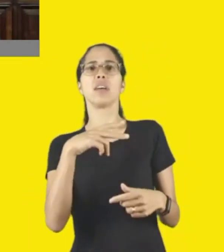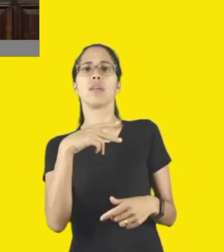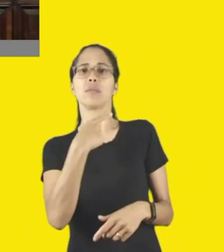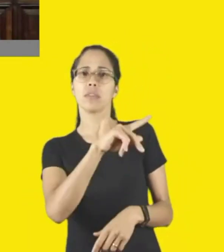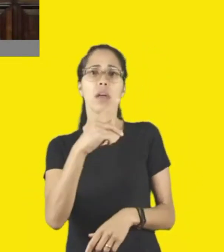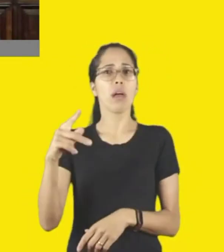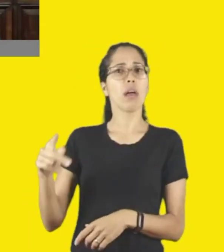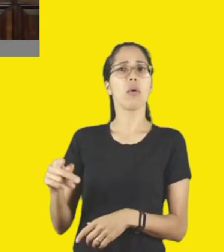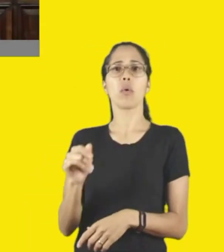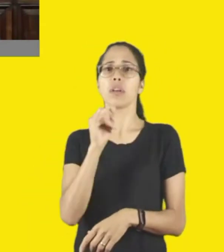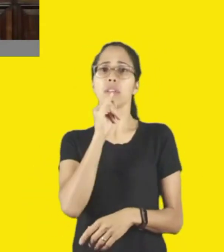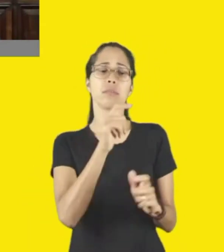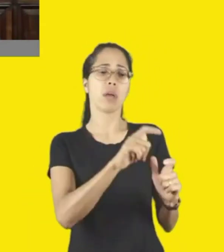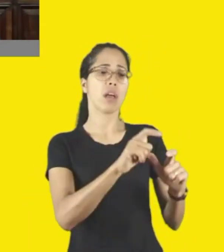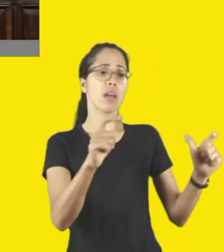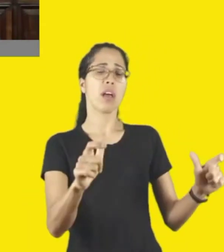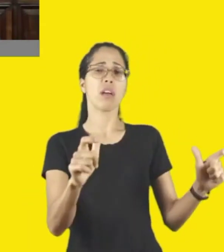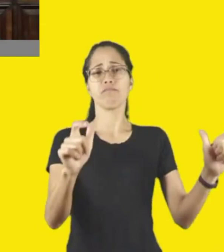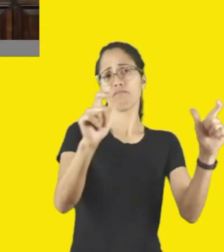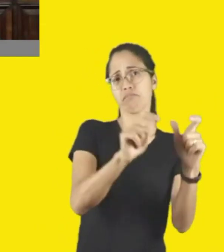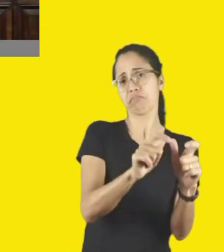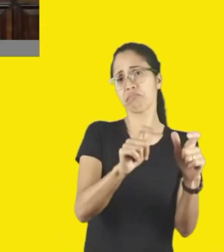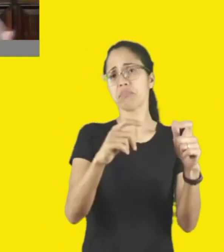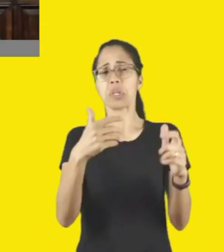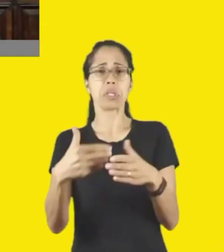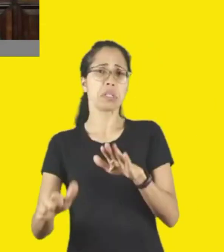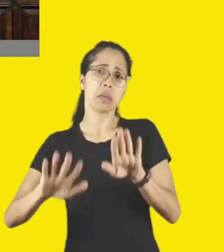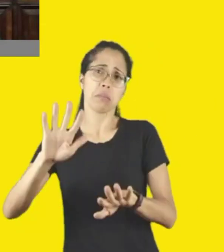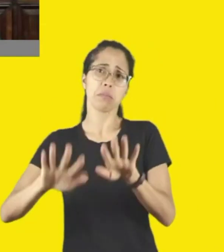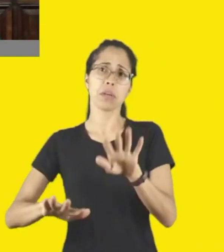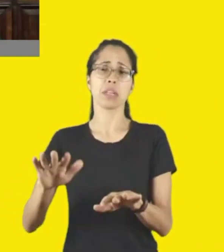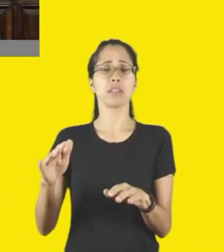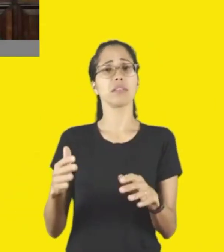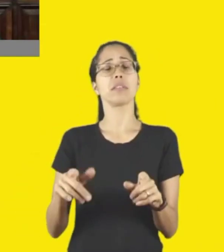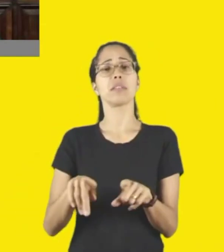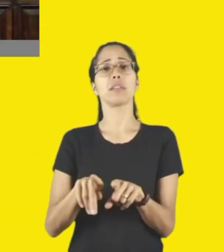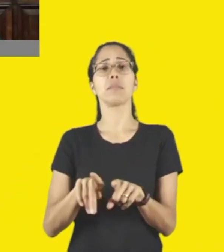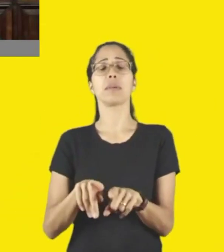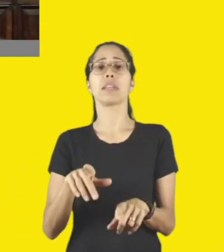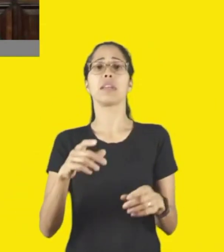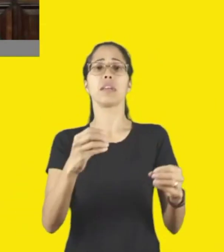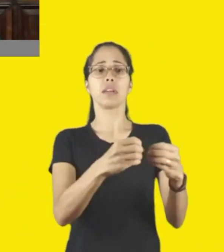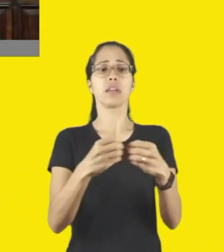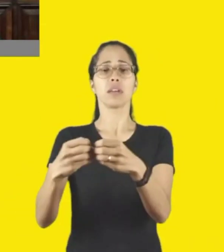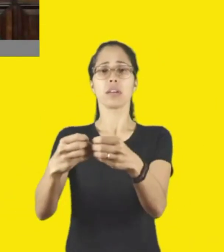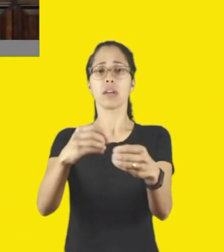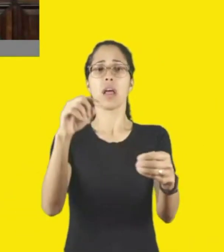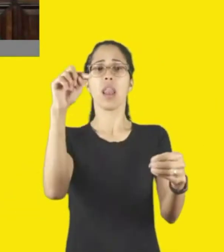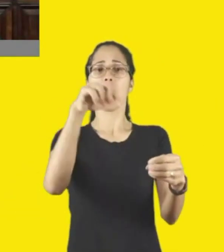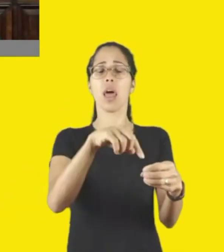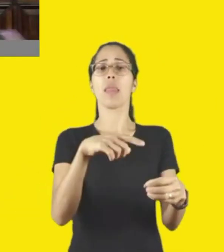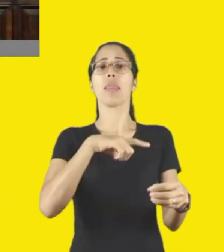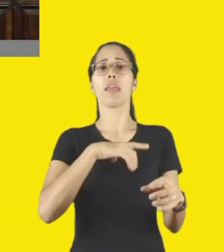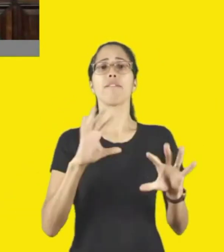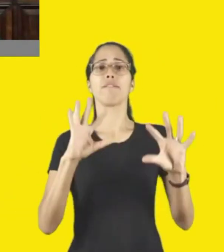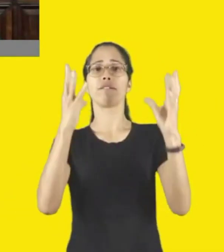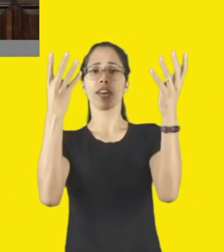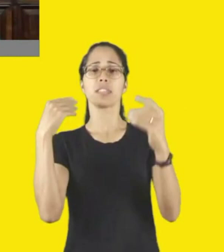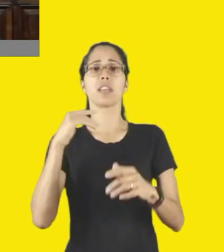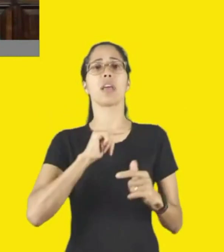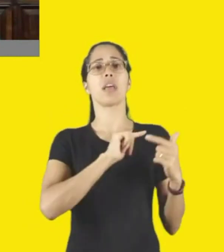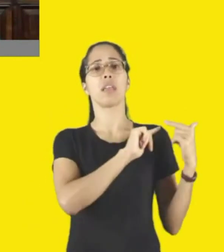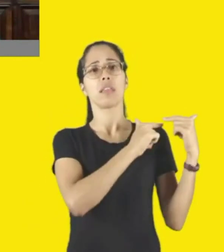própria vocação do município, tantas outras coisas. Tem município que tem festas tradicionais vinculadas a produções, tem